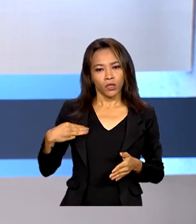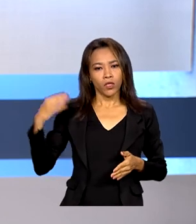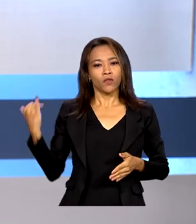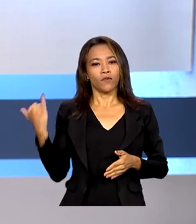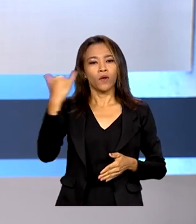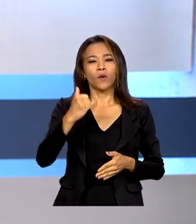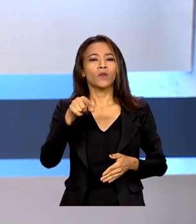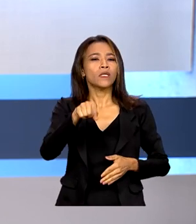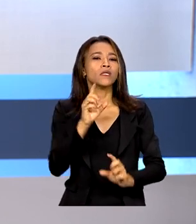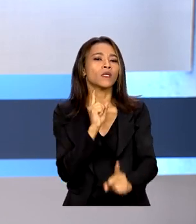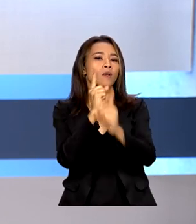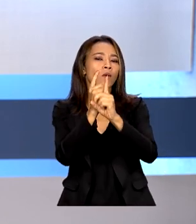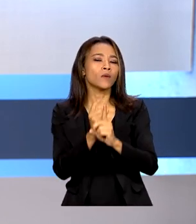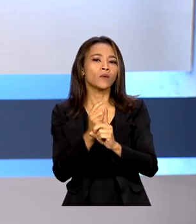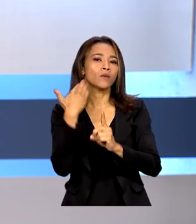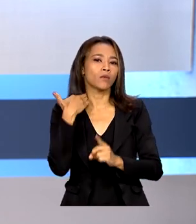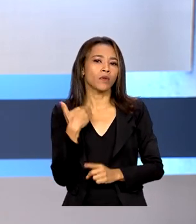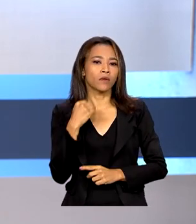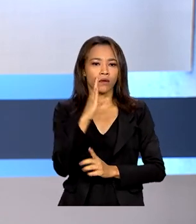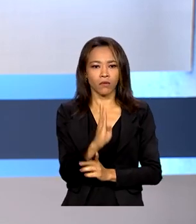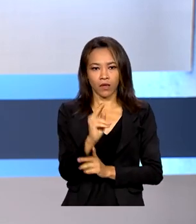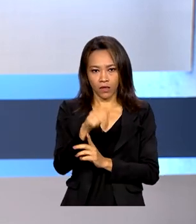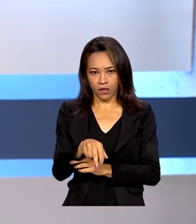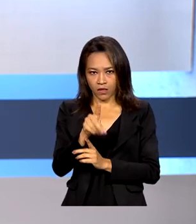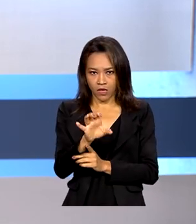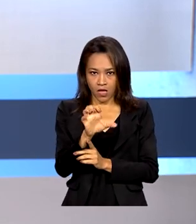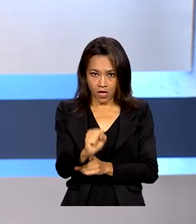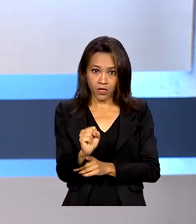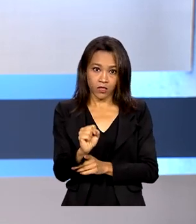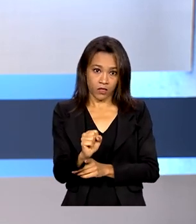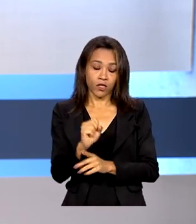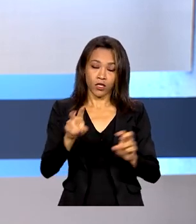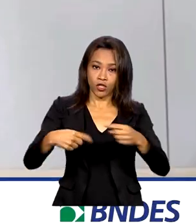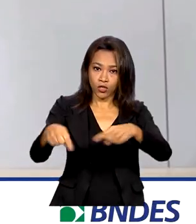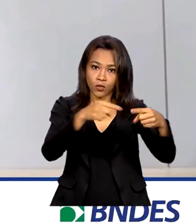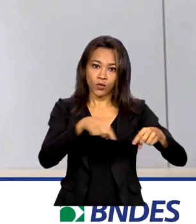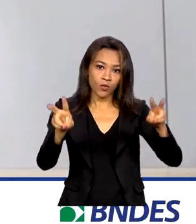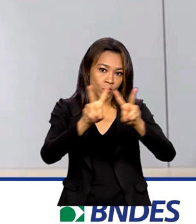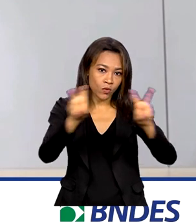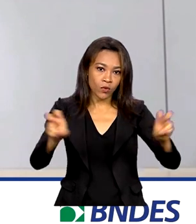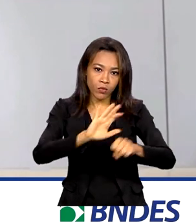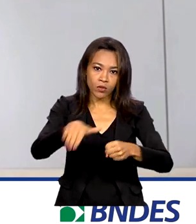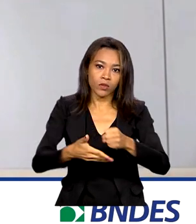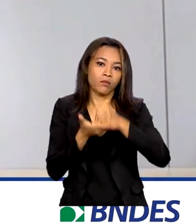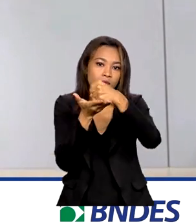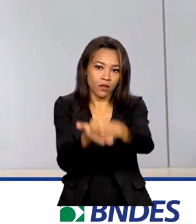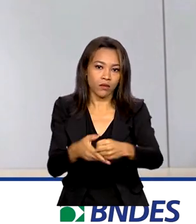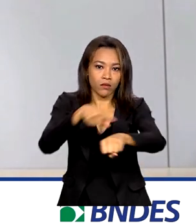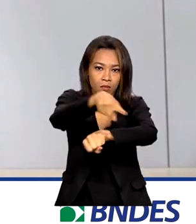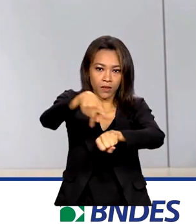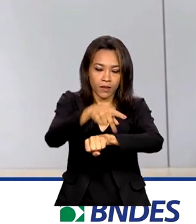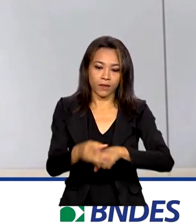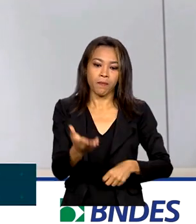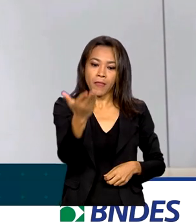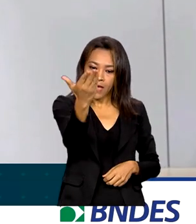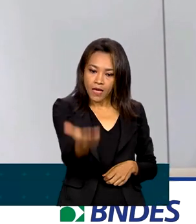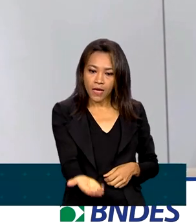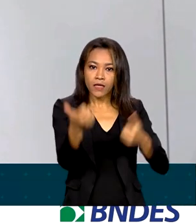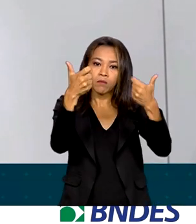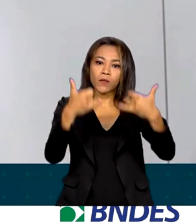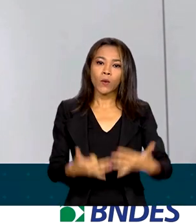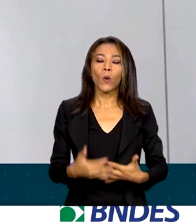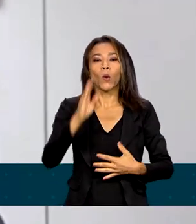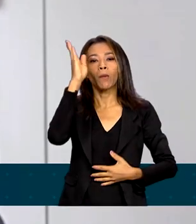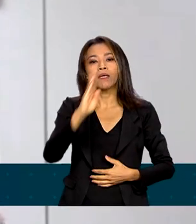BNDES, que discutiu o desenvolvimento sustentável no país. O ministro da Fazenda diz que o Brasil tem três